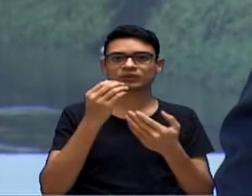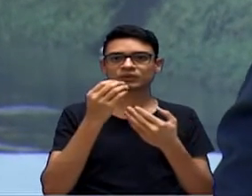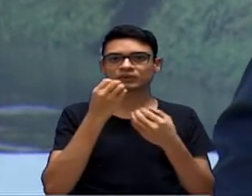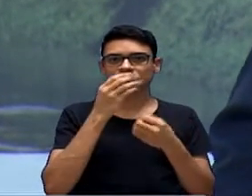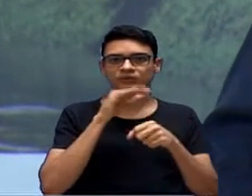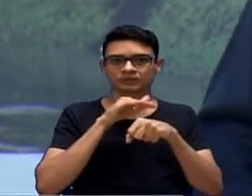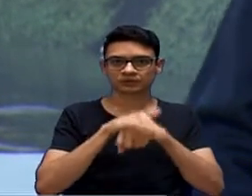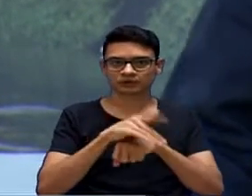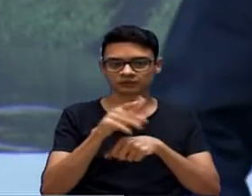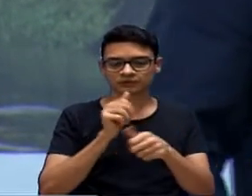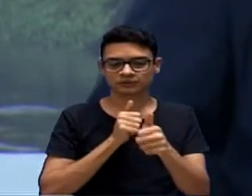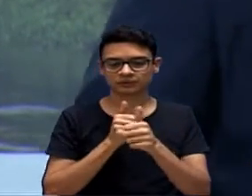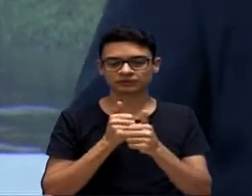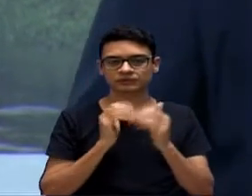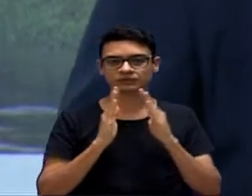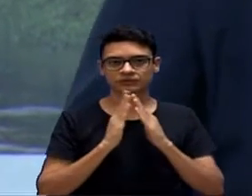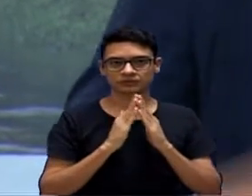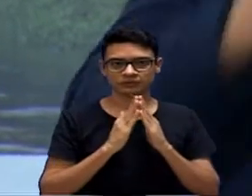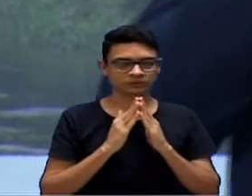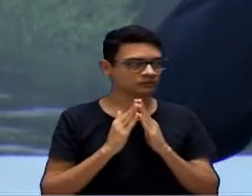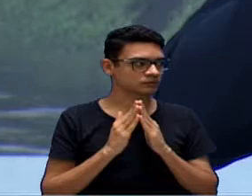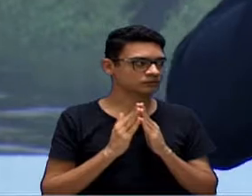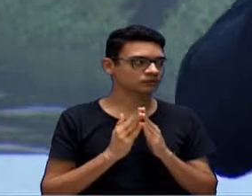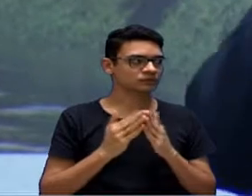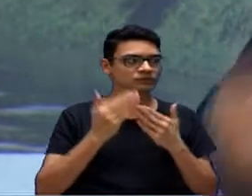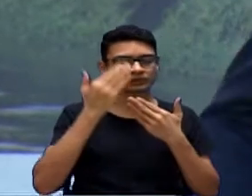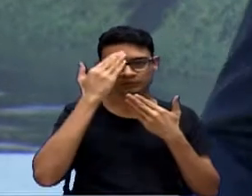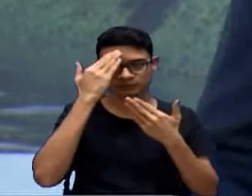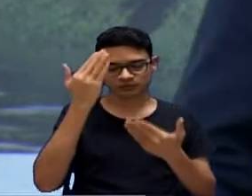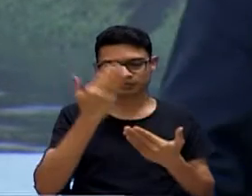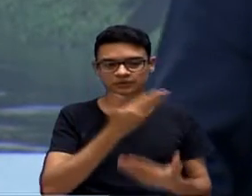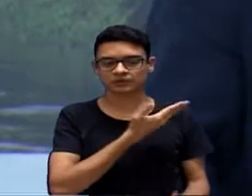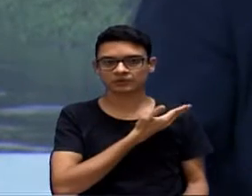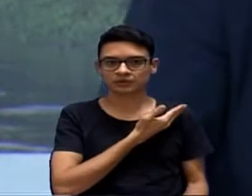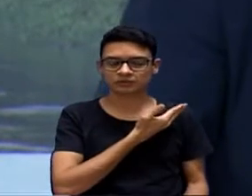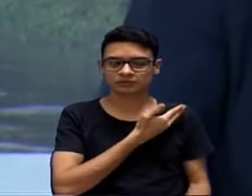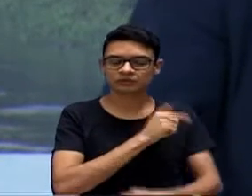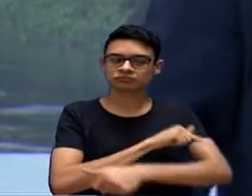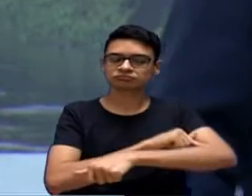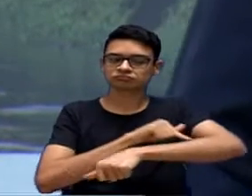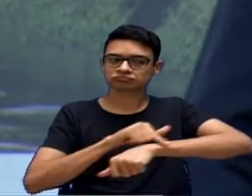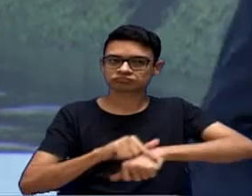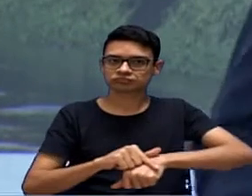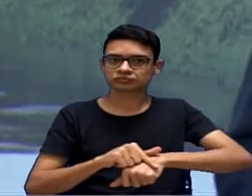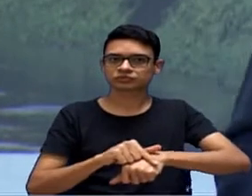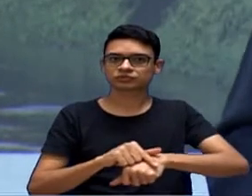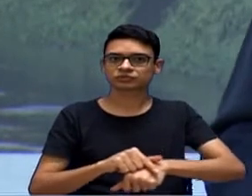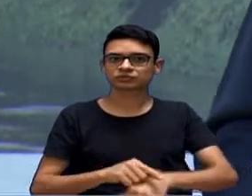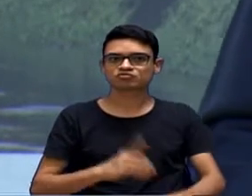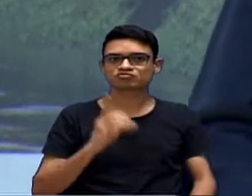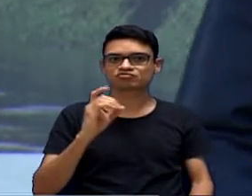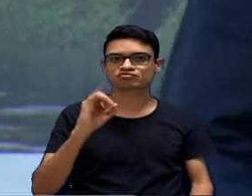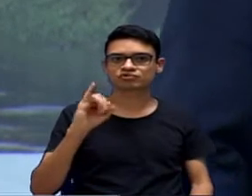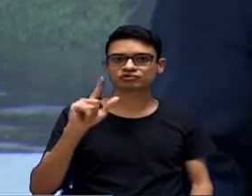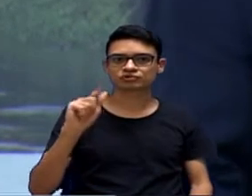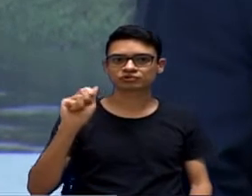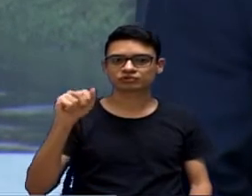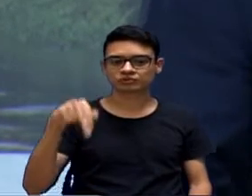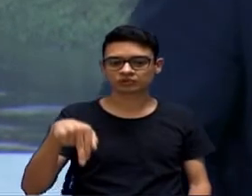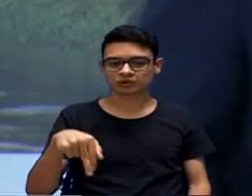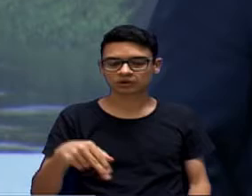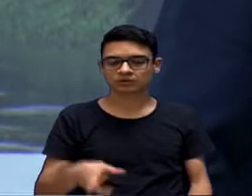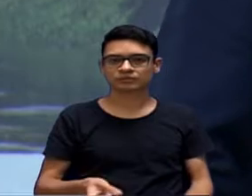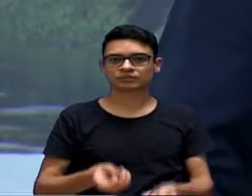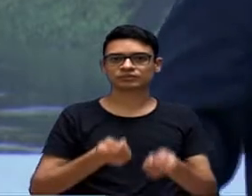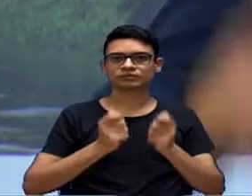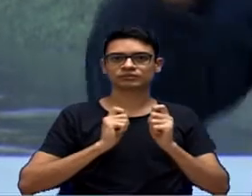em casa. Quero agradecer aqui com muita educação o meu amigo e vereador Dilan Dantas, que cedeu aqui